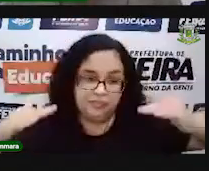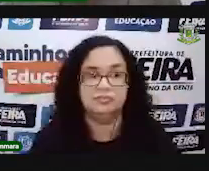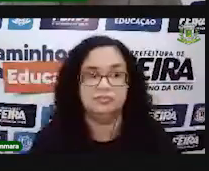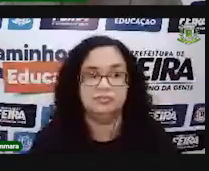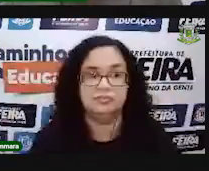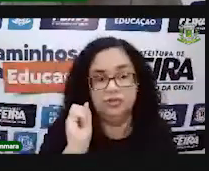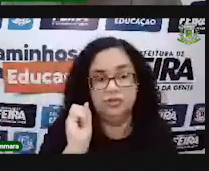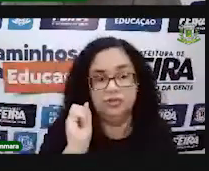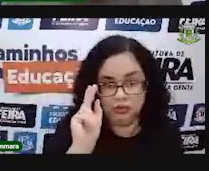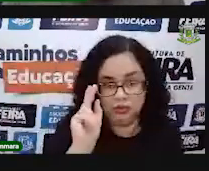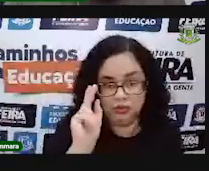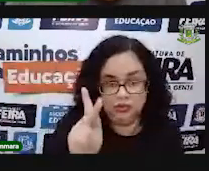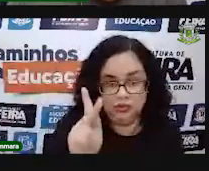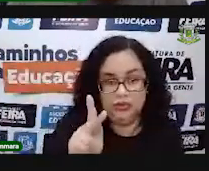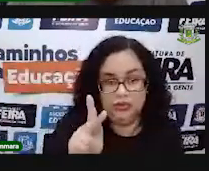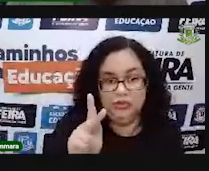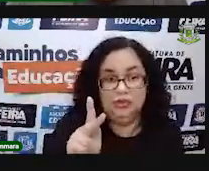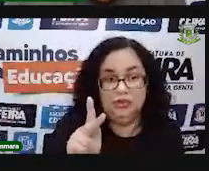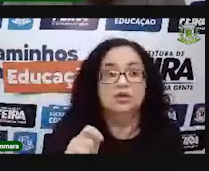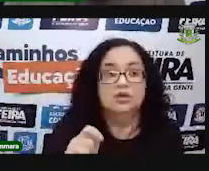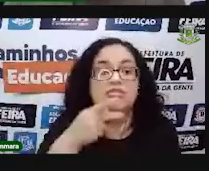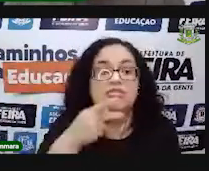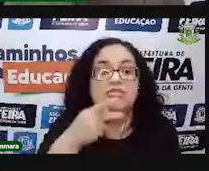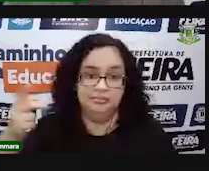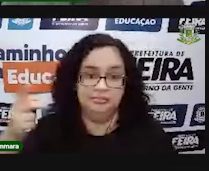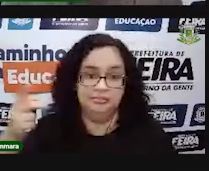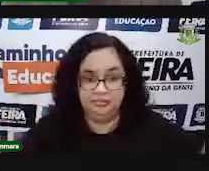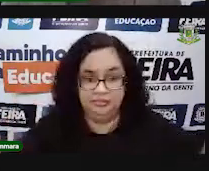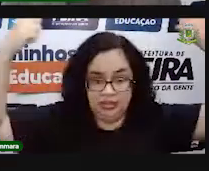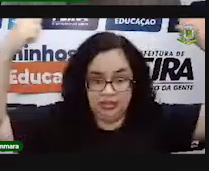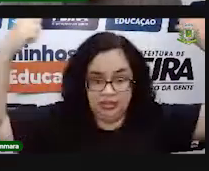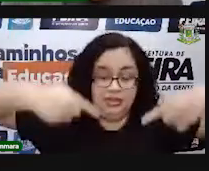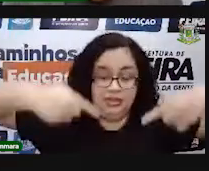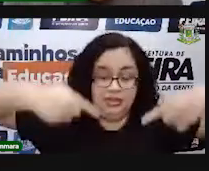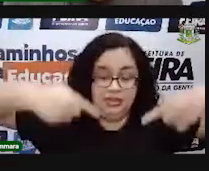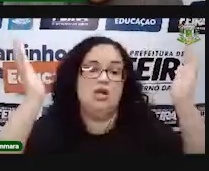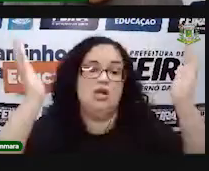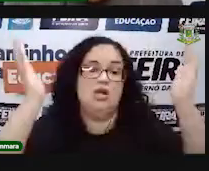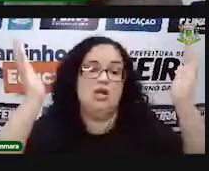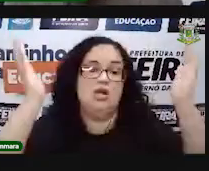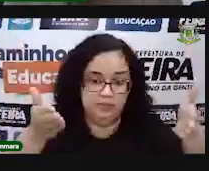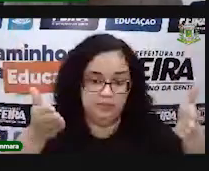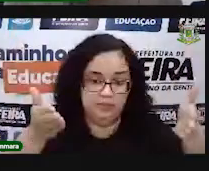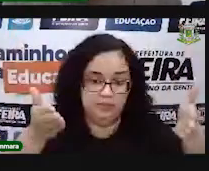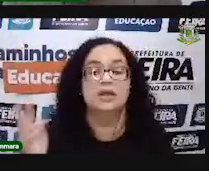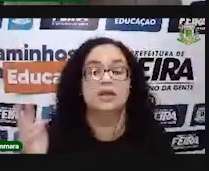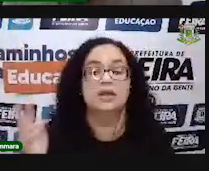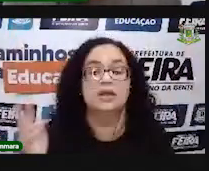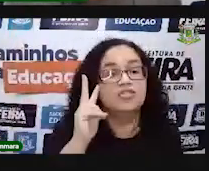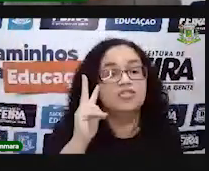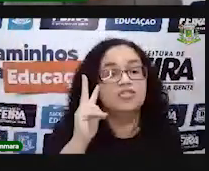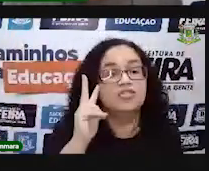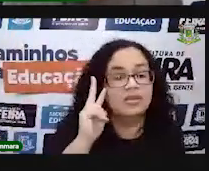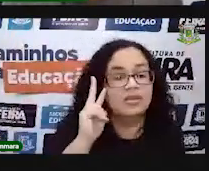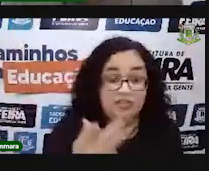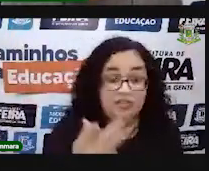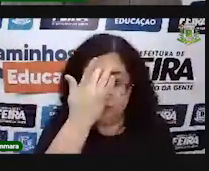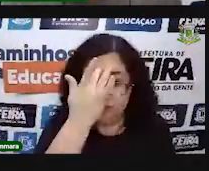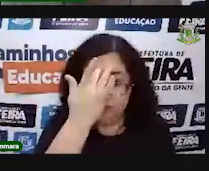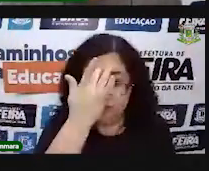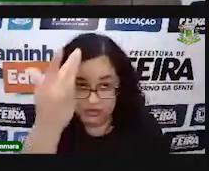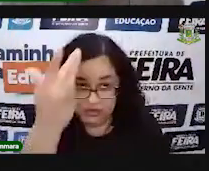uma pirâmide de base quadrada, certo? Então, é isso que eu vou te desafiar